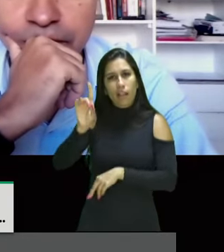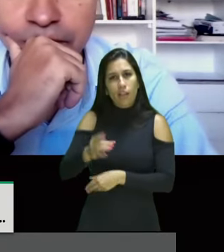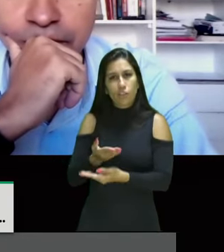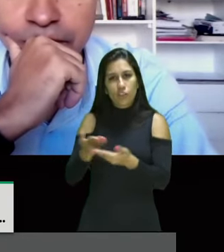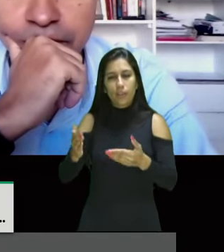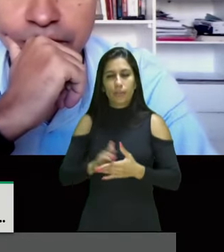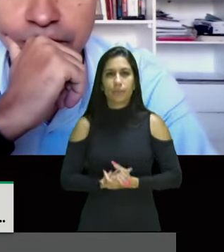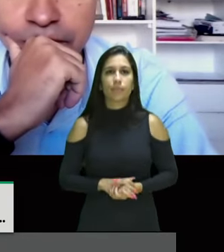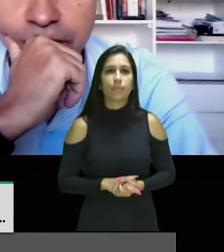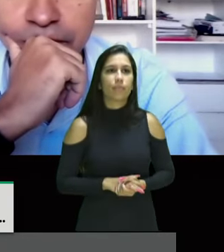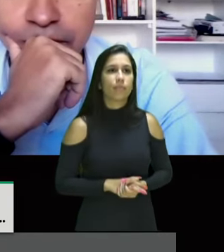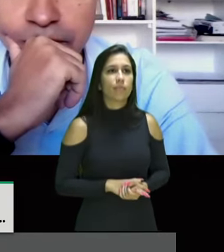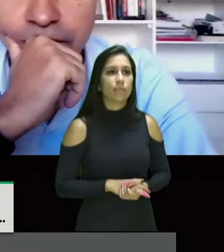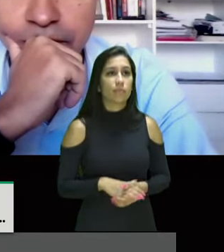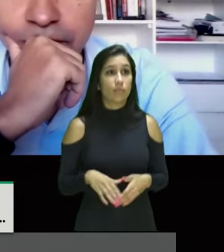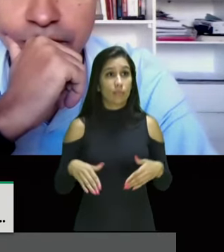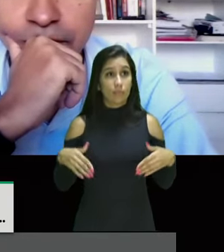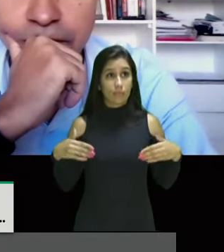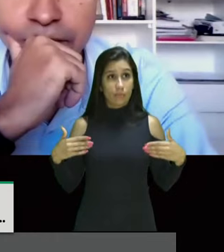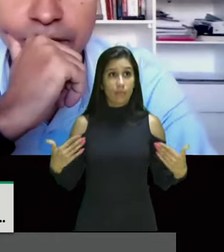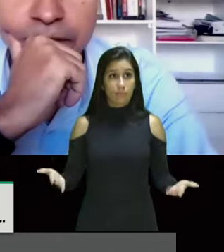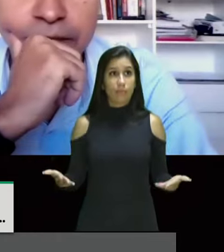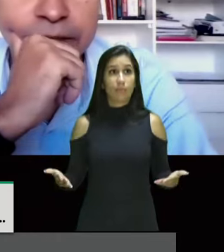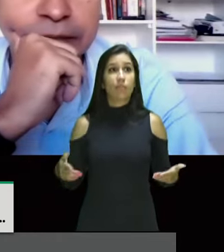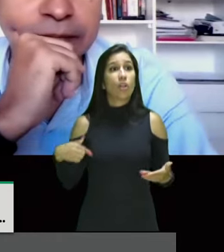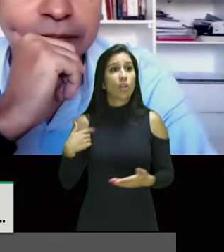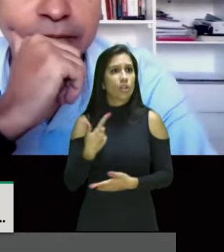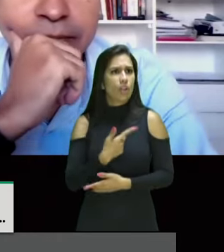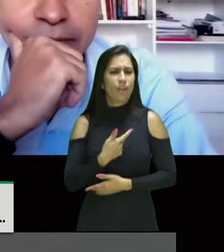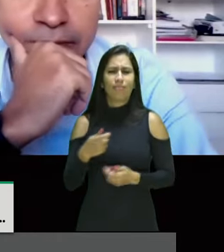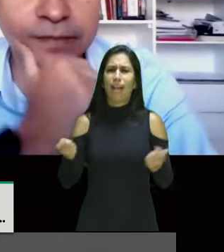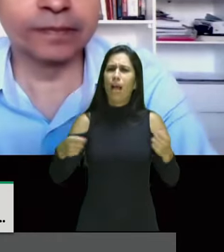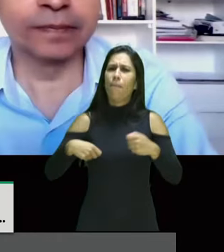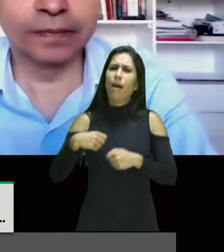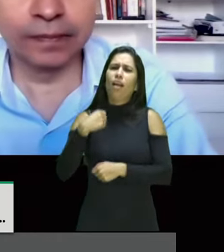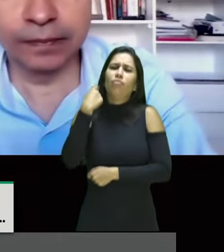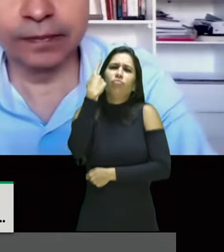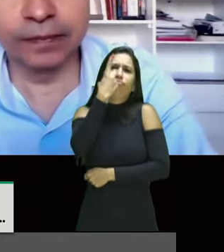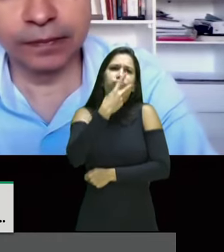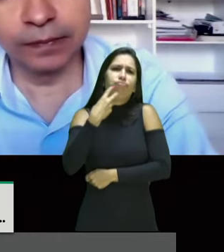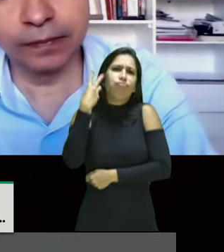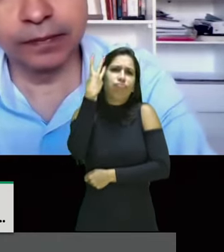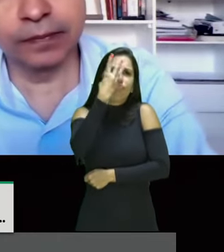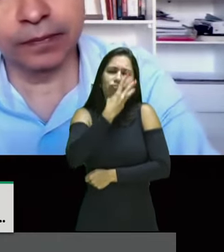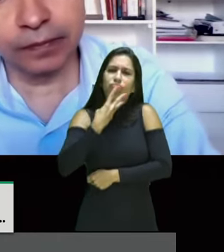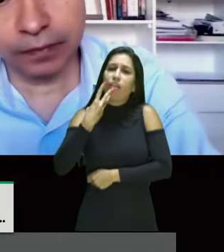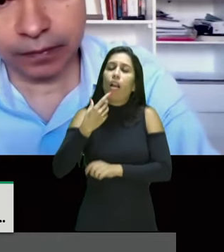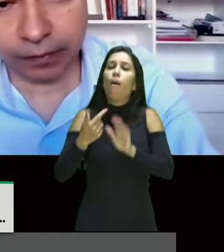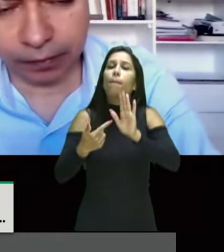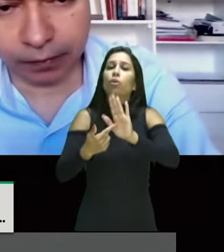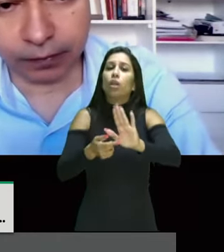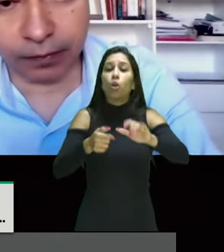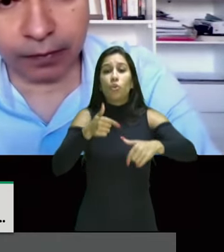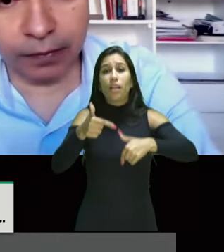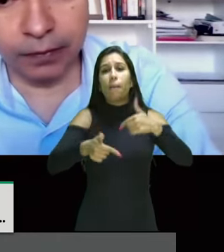podemos aqui passar horas apresentando as numerizações que vão